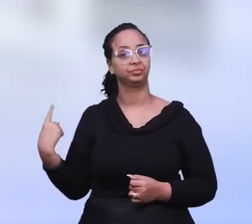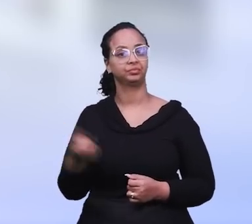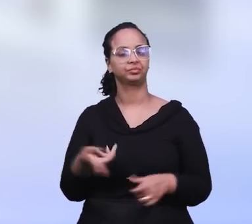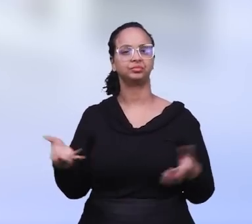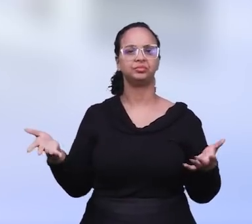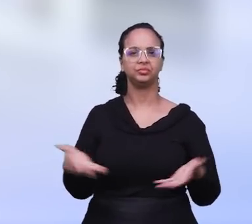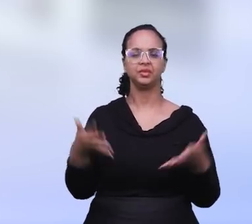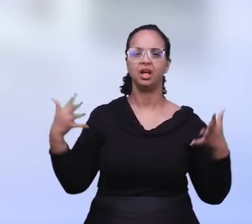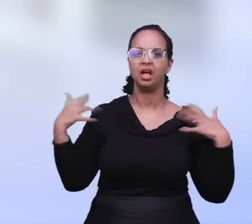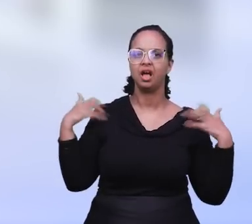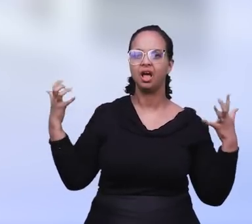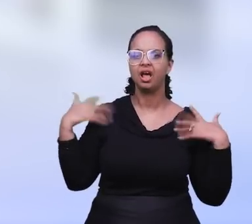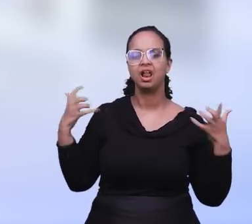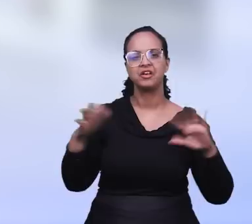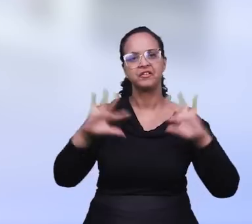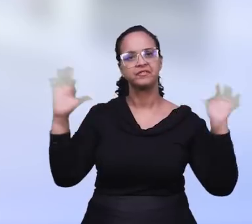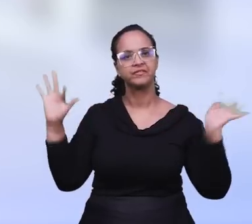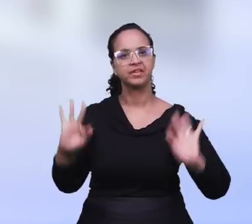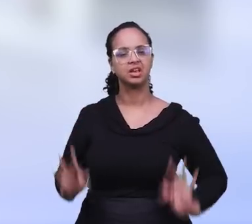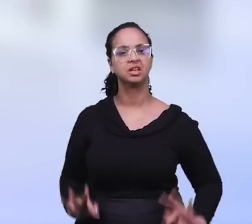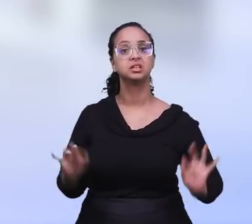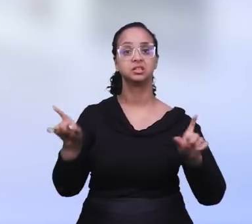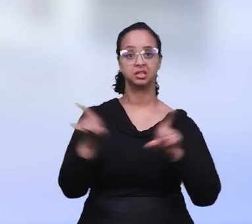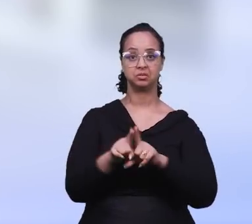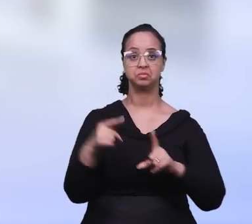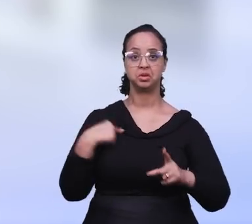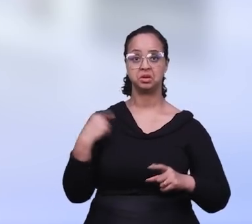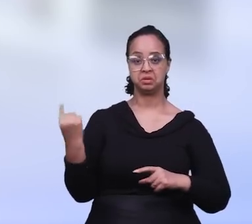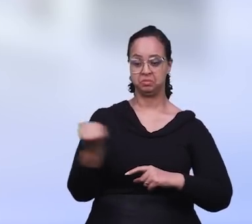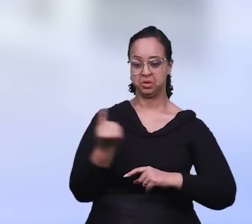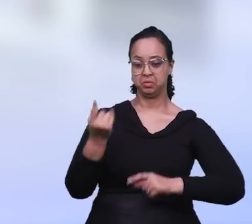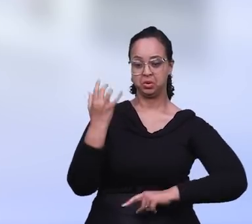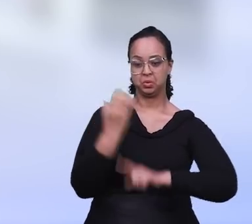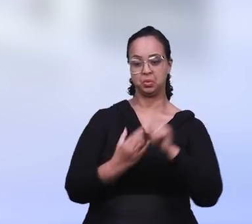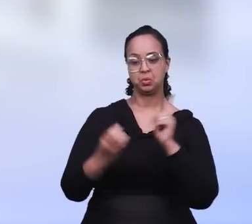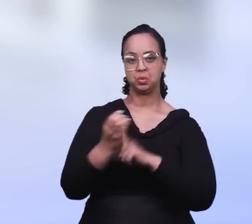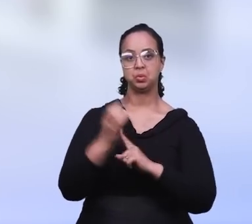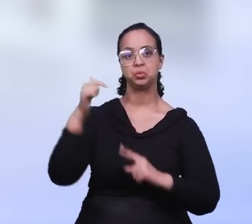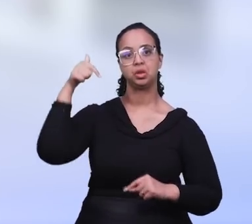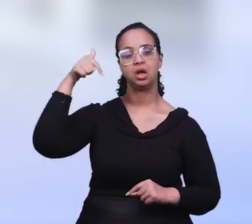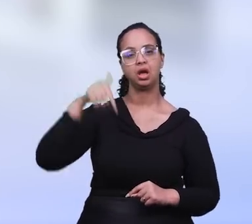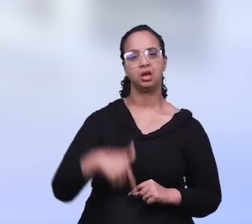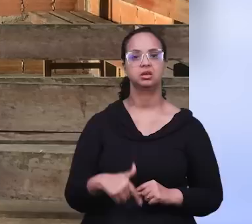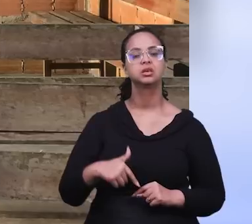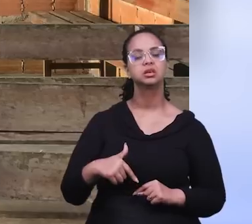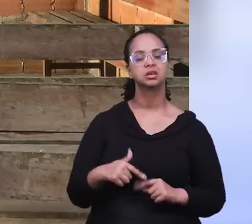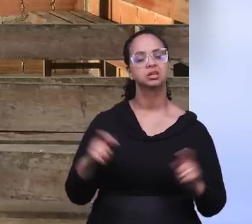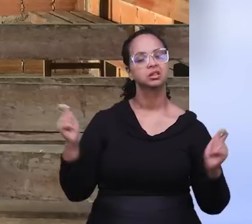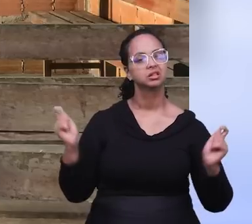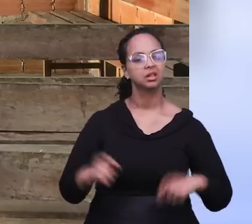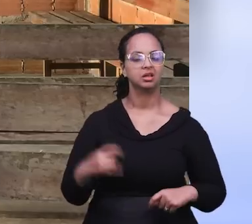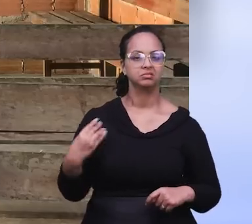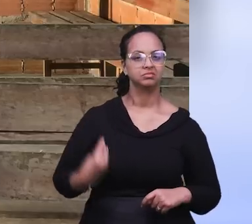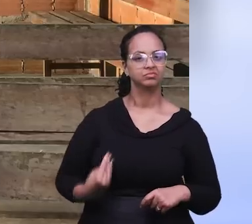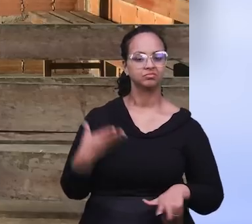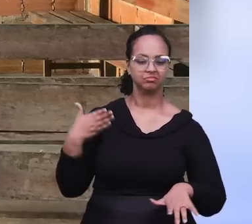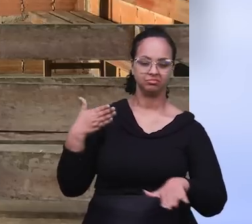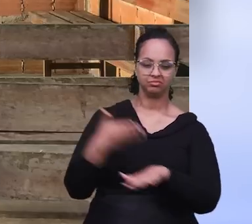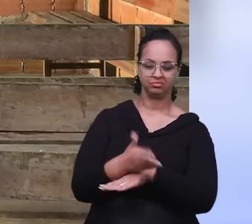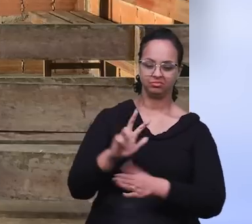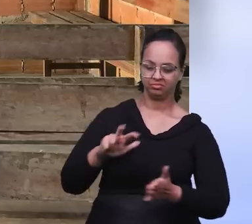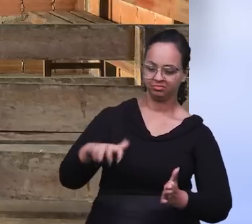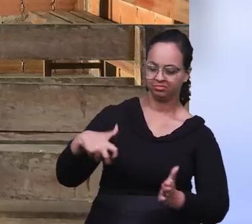hoje, estamos alegres. E no primeiro culto que tivemos aqui, no templo físico, primeiro culto onde nós podemos